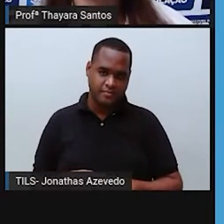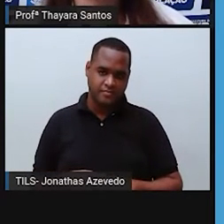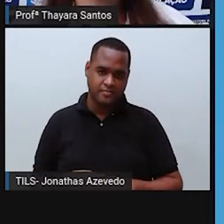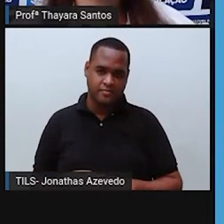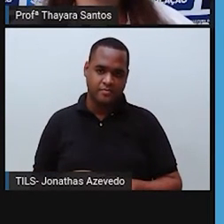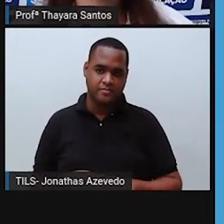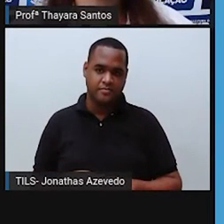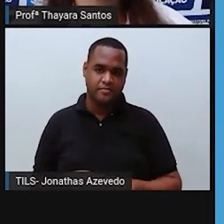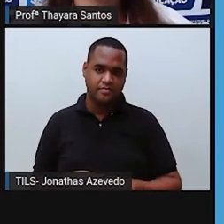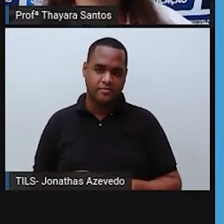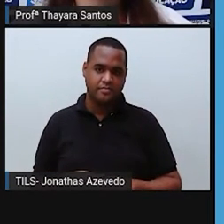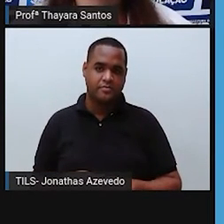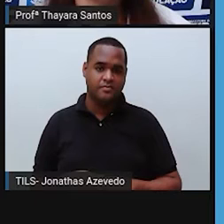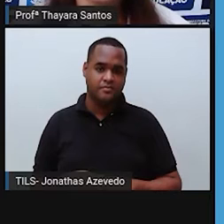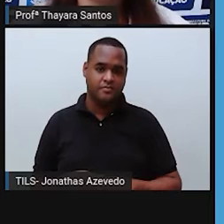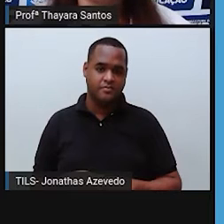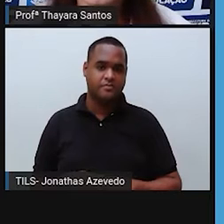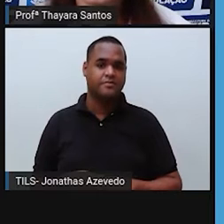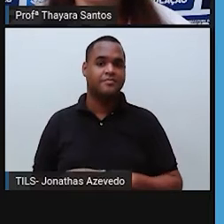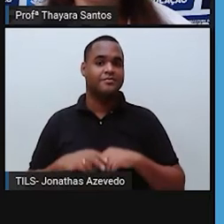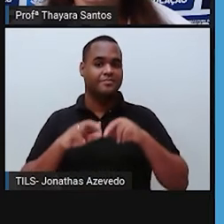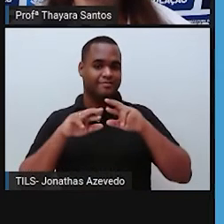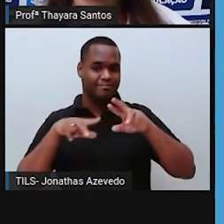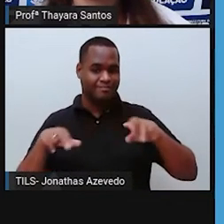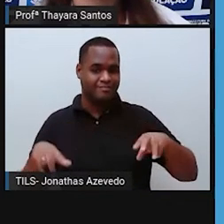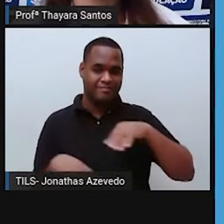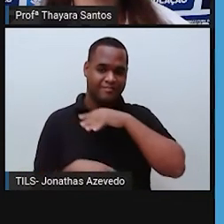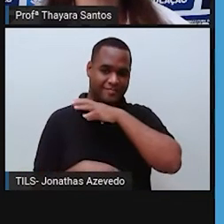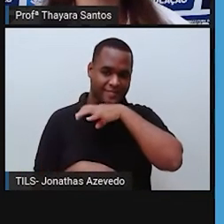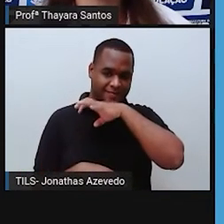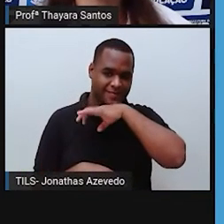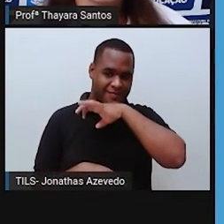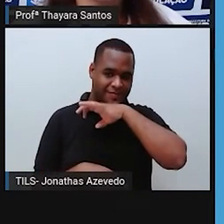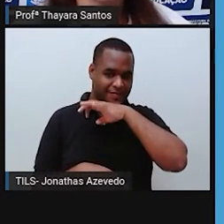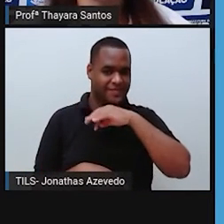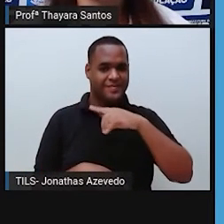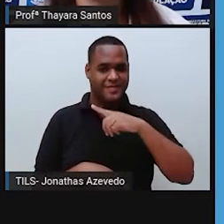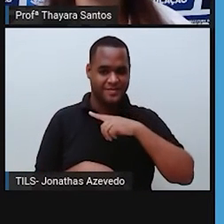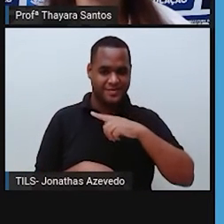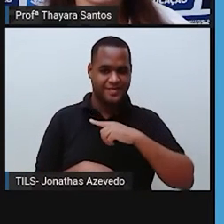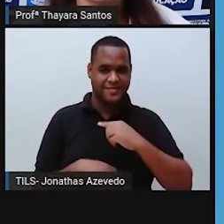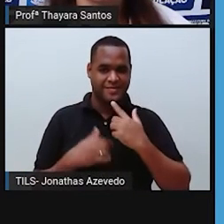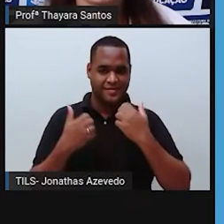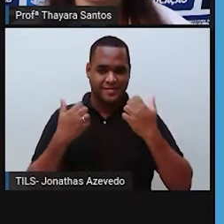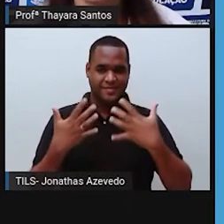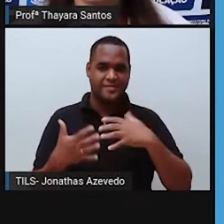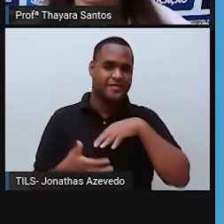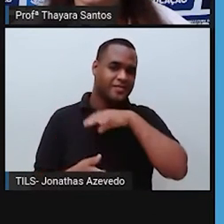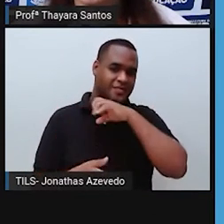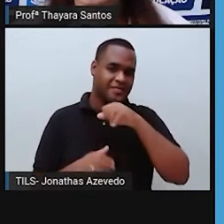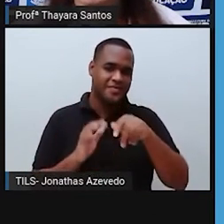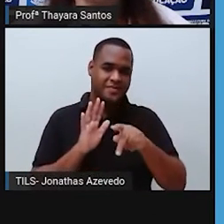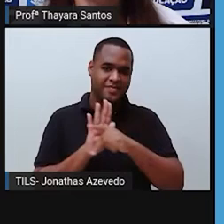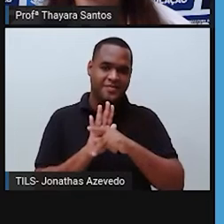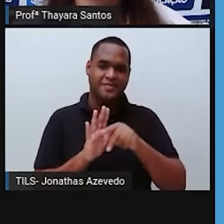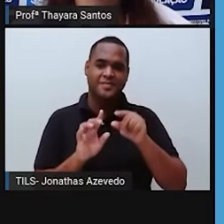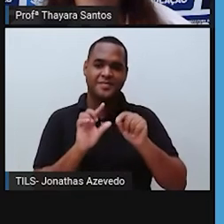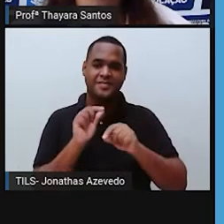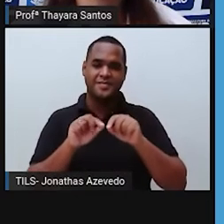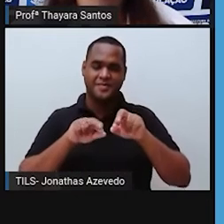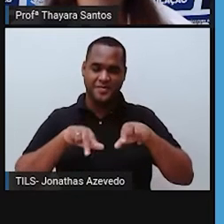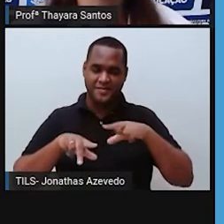E vamos falar agora da fauna. Então, com respeito à fauna, que são os animais que fazem parte desse ambiente,